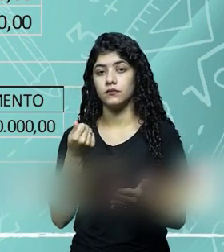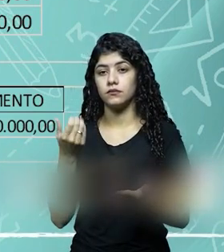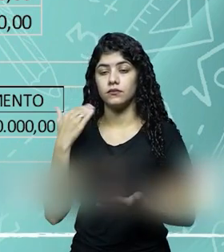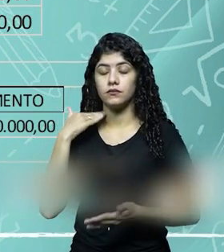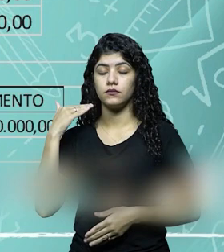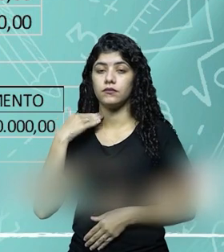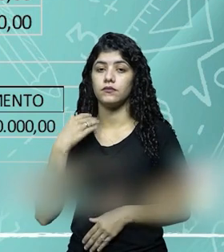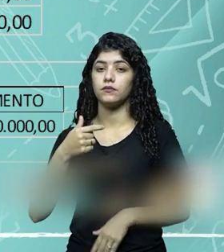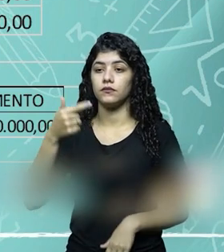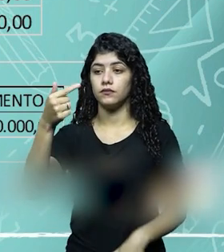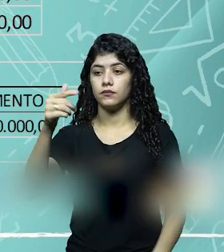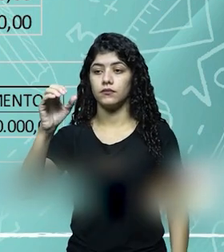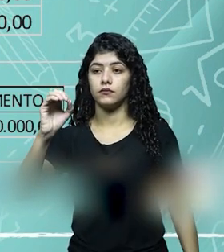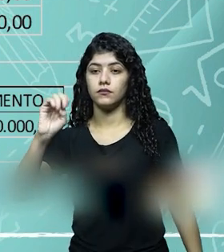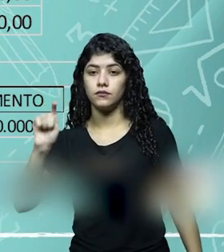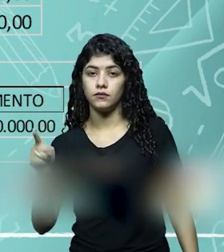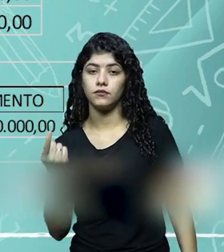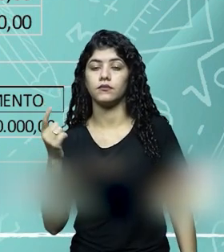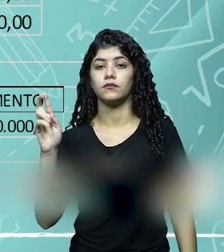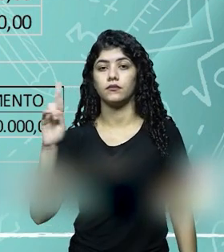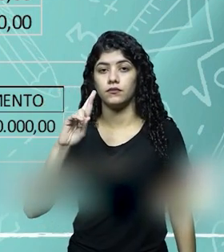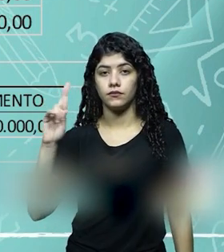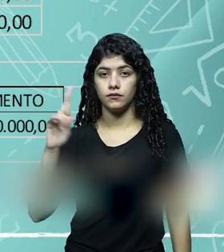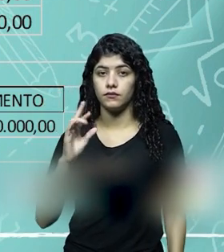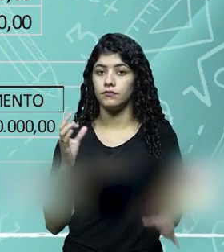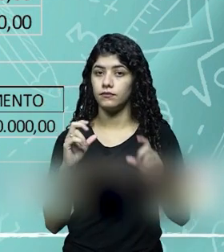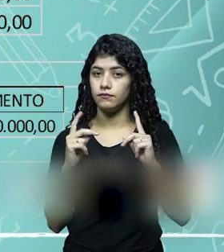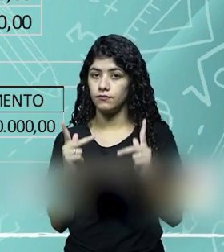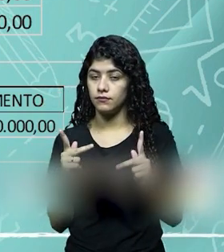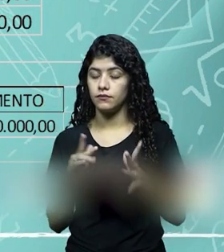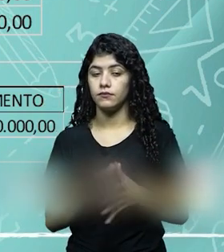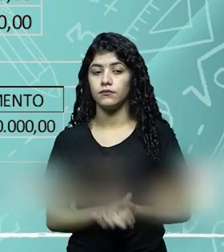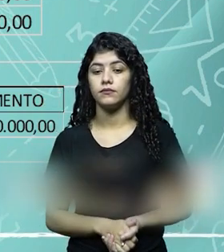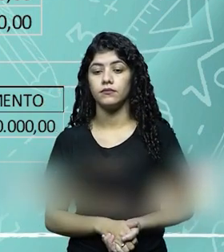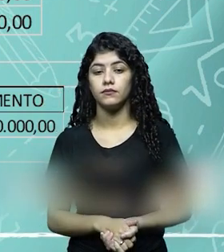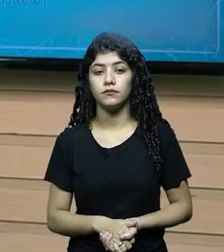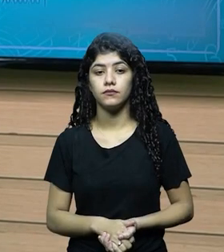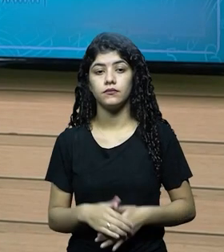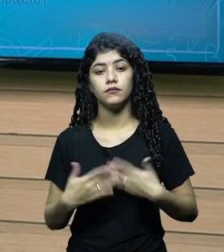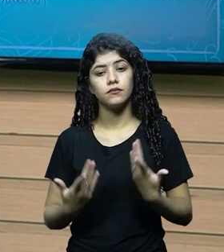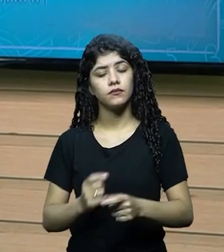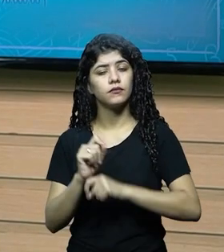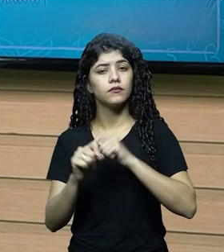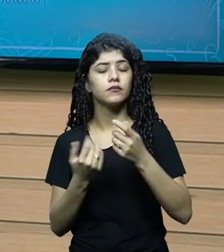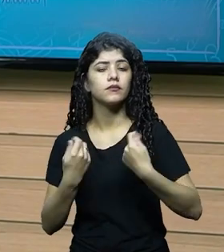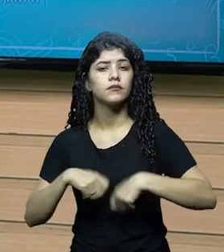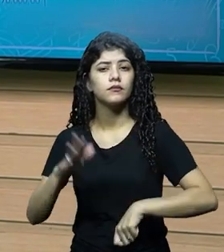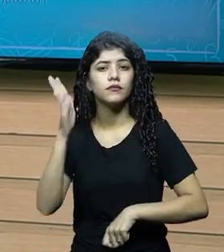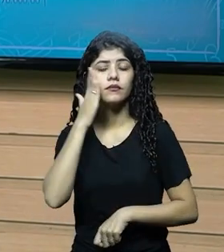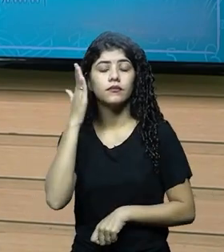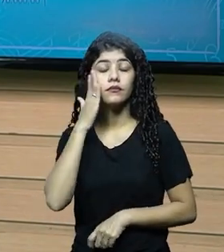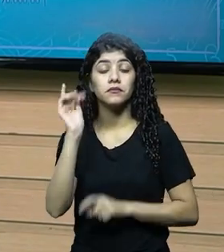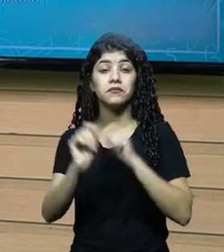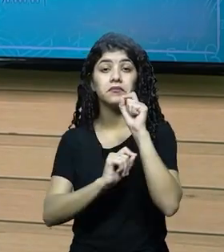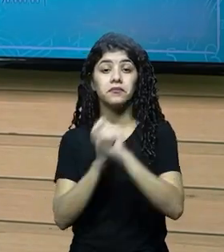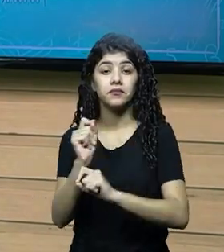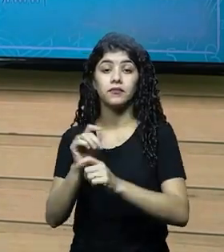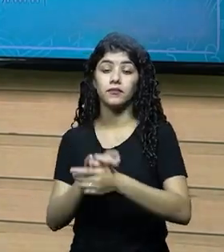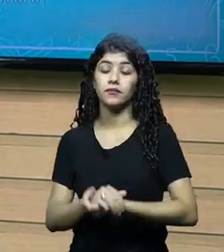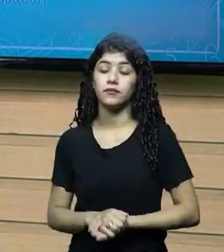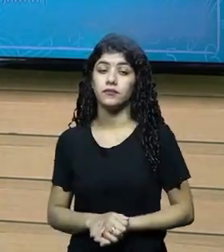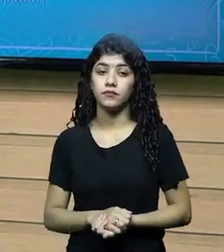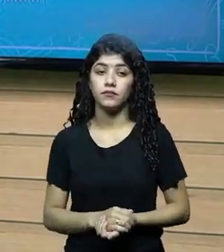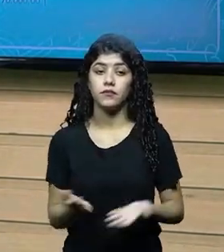no caso da conta cultura em andamento, será de 70 mil. Beleza? Muito bem. O que a gente tem que entender?